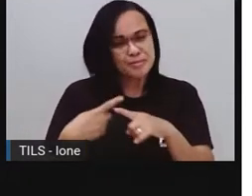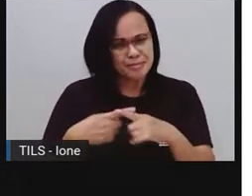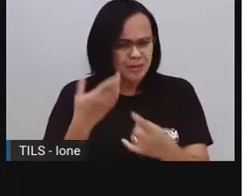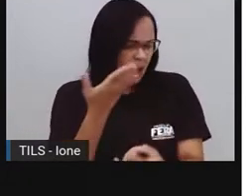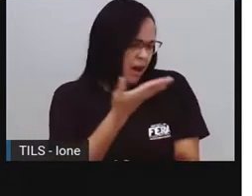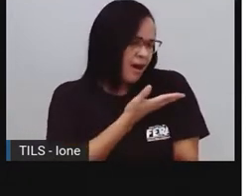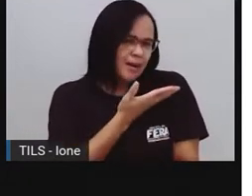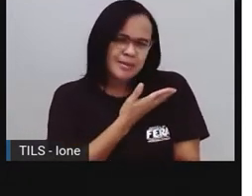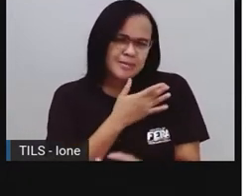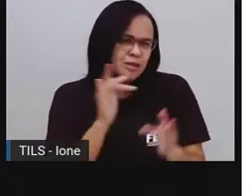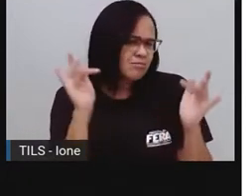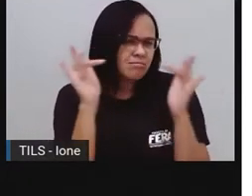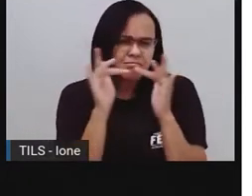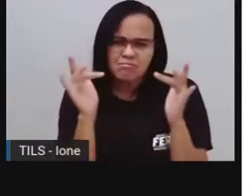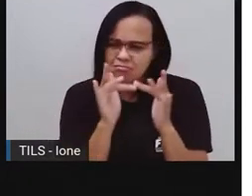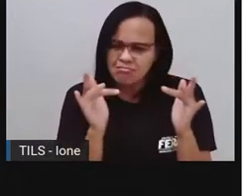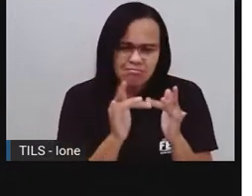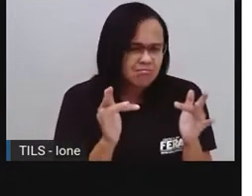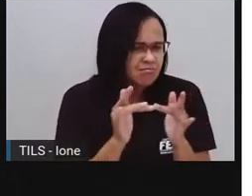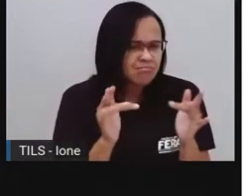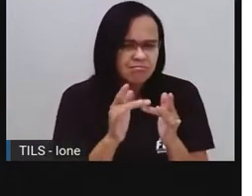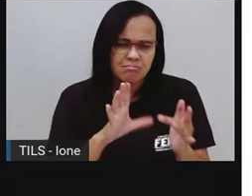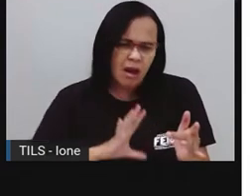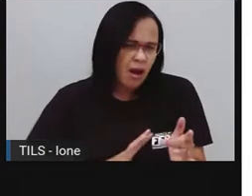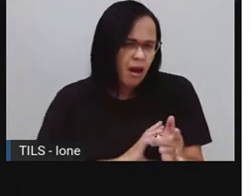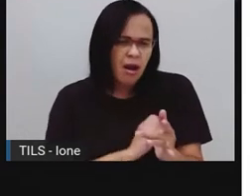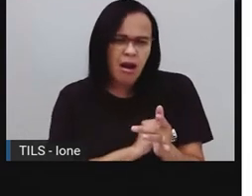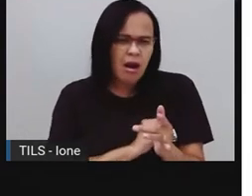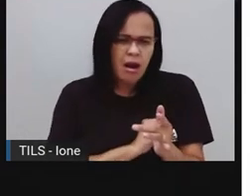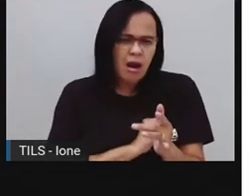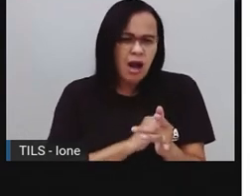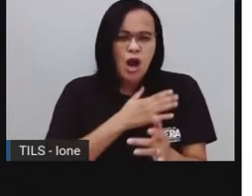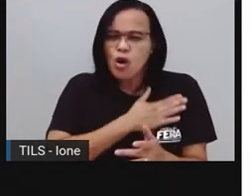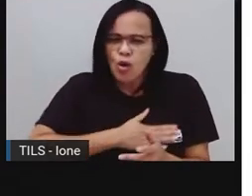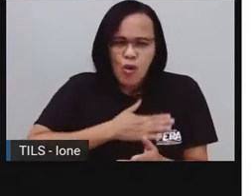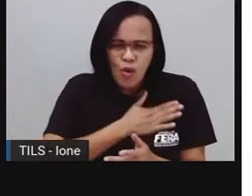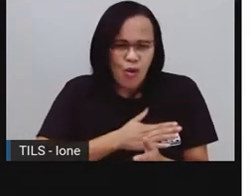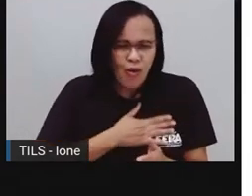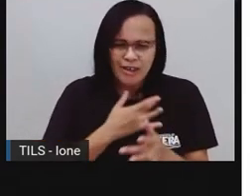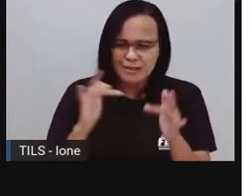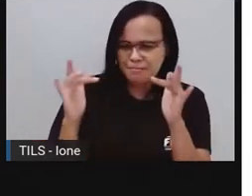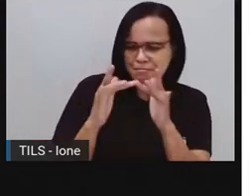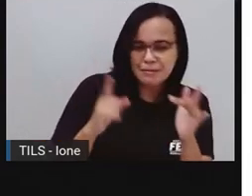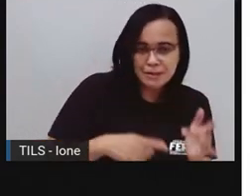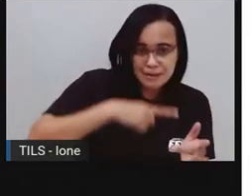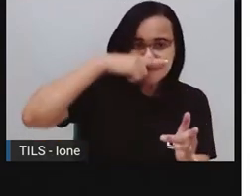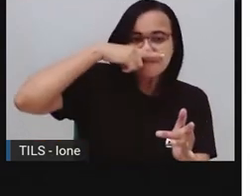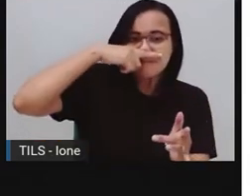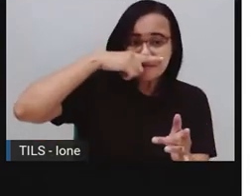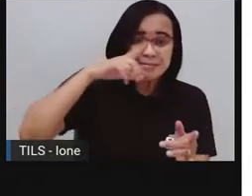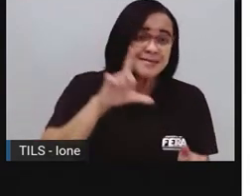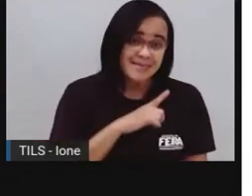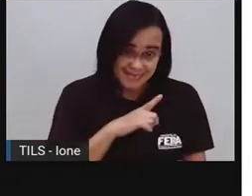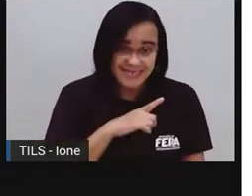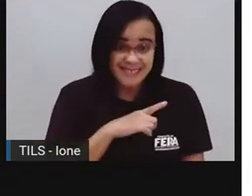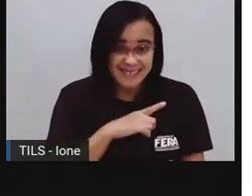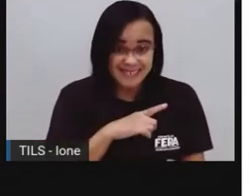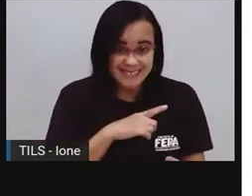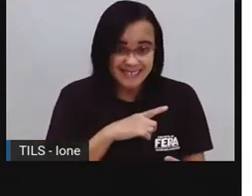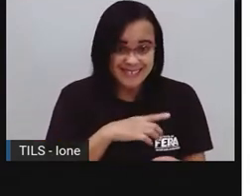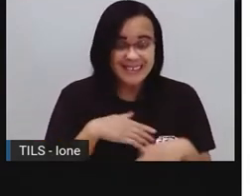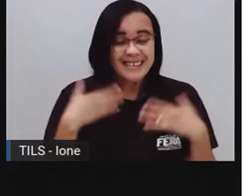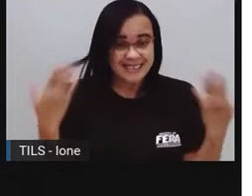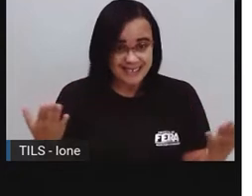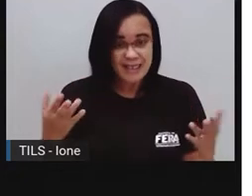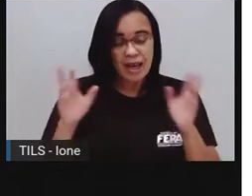muita, muita intimidade, né? Se você for escrever para o seu coleguinha de sala, vai ser uma carta diferente, por exemplo, de uma carta escrita